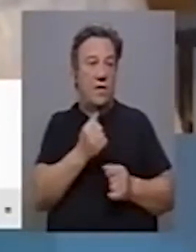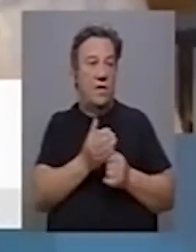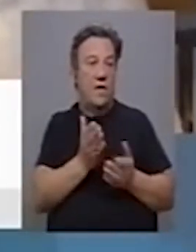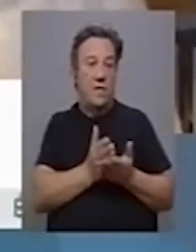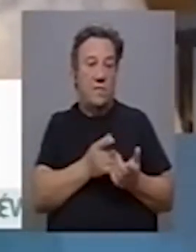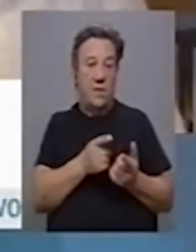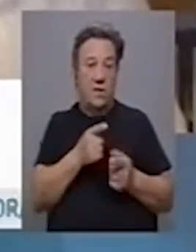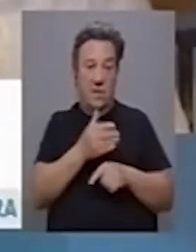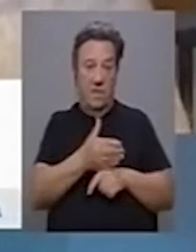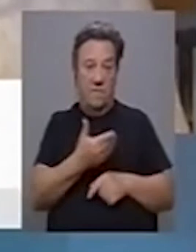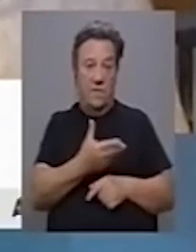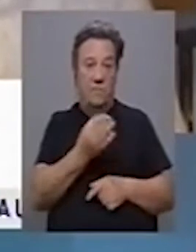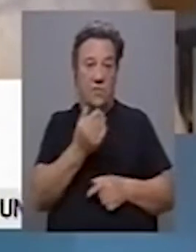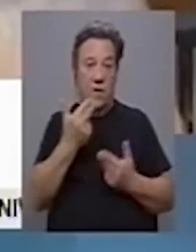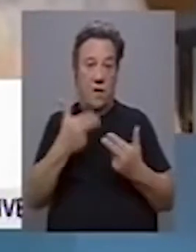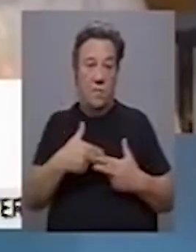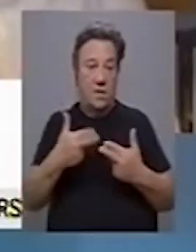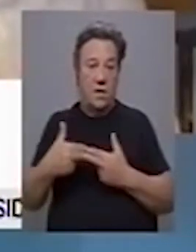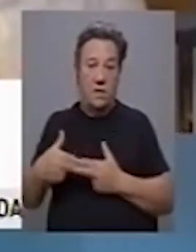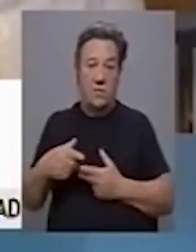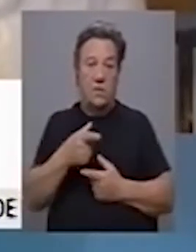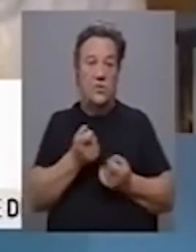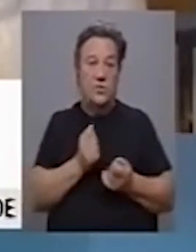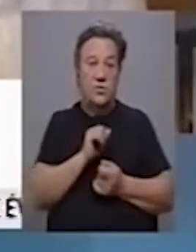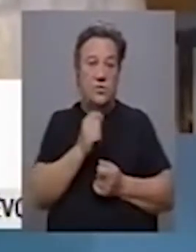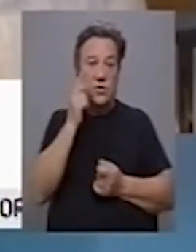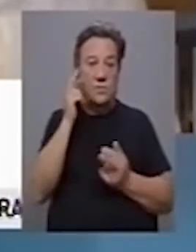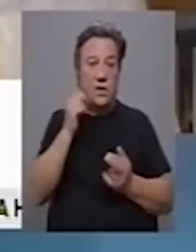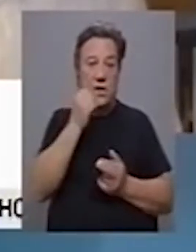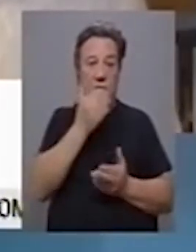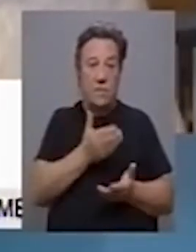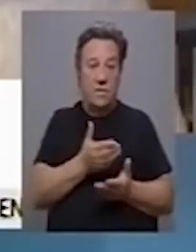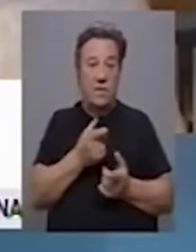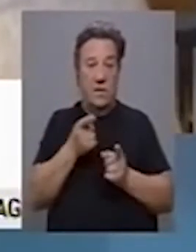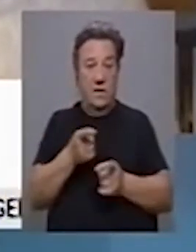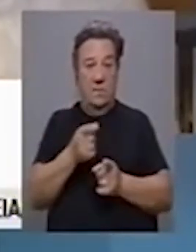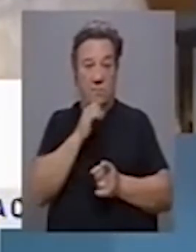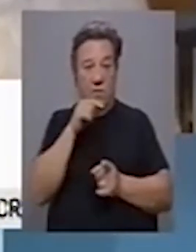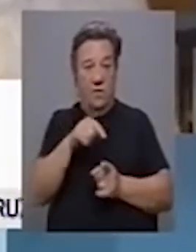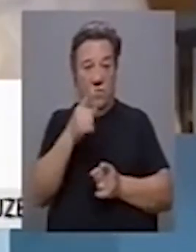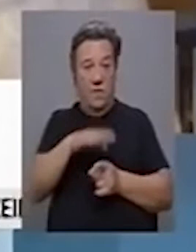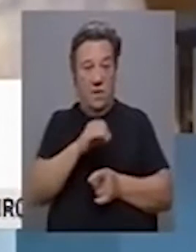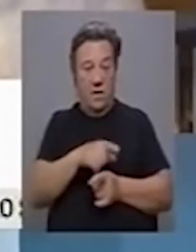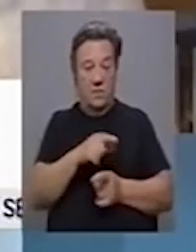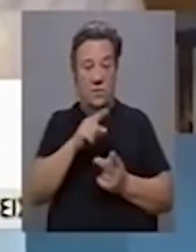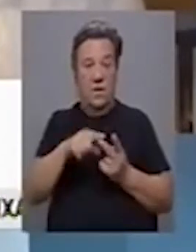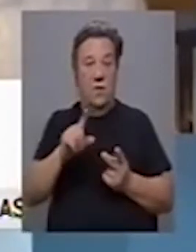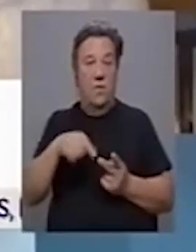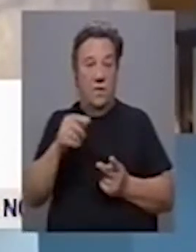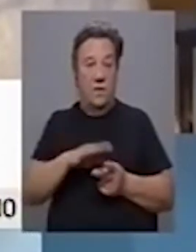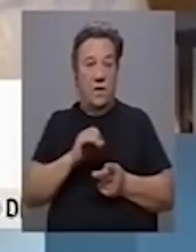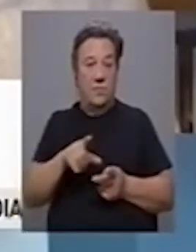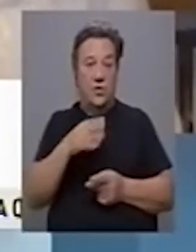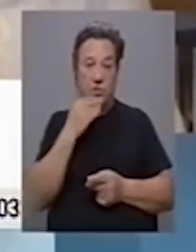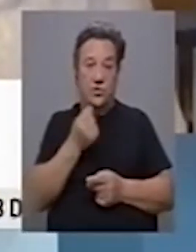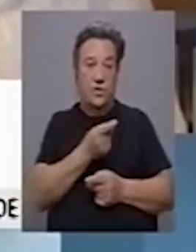Eles estão nesta fase muito limitados naquilo que são as gestões das suas expectativas e portanto esta poderá ser uma das causas. A outra causa é